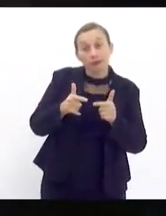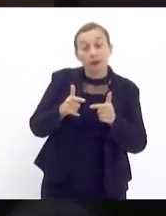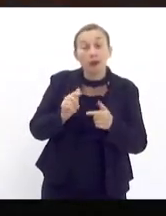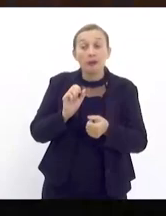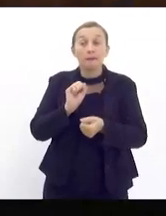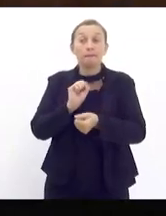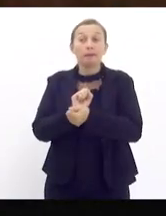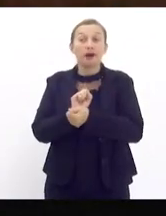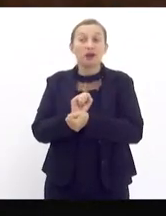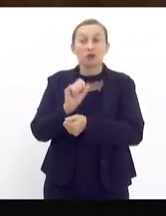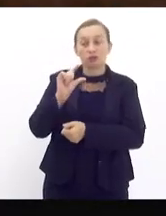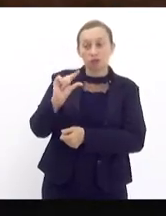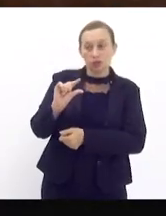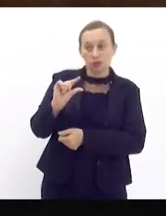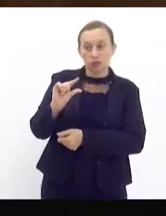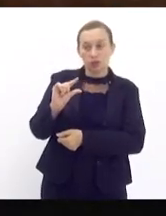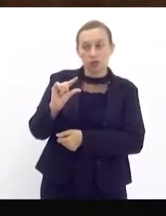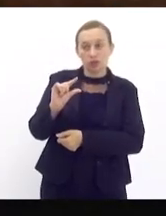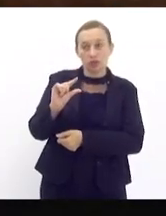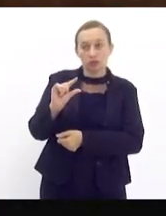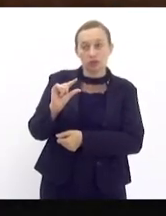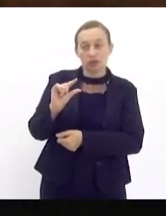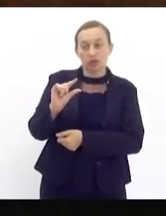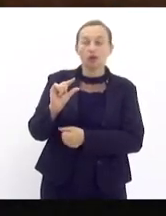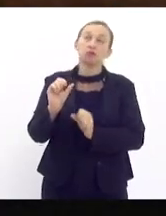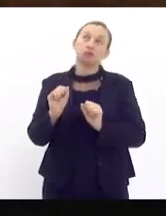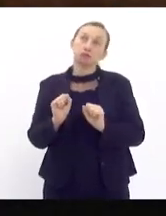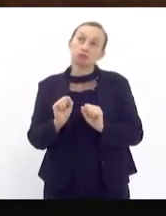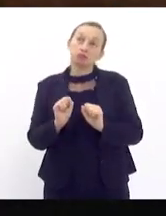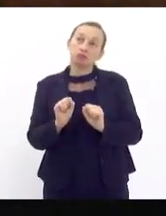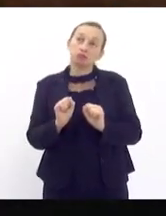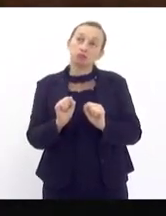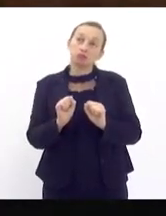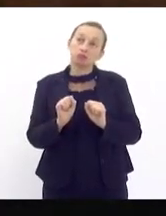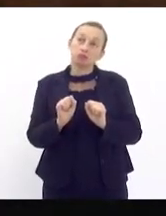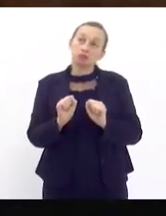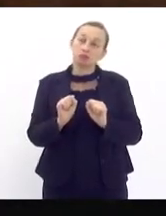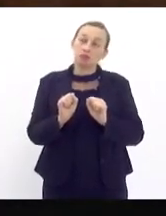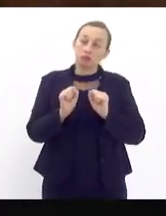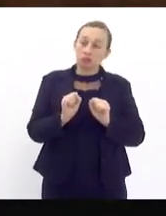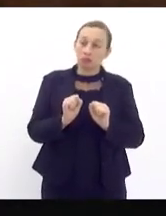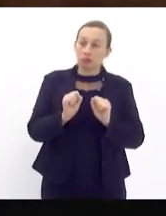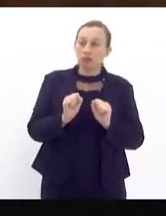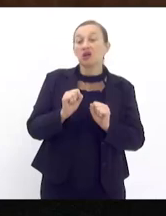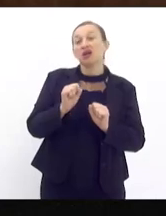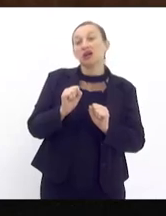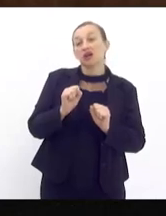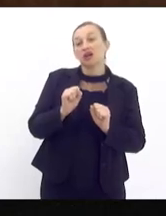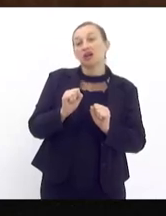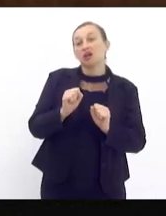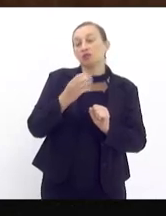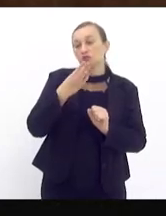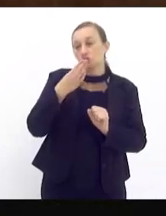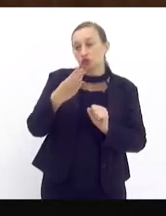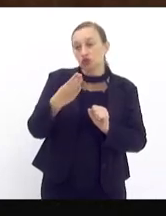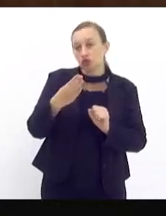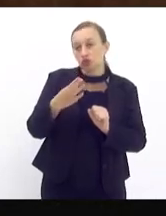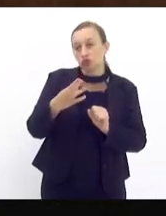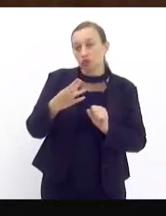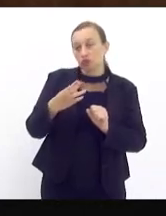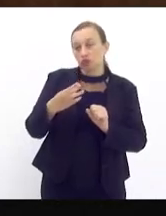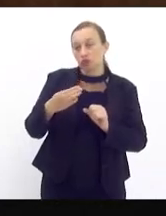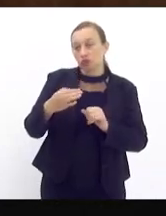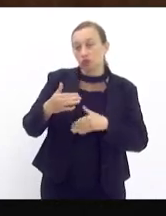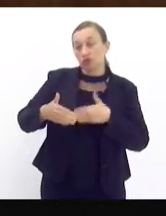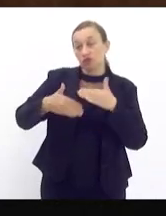e circunstancialmente. Ele teria sido findado ou ele vai ter algum tipo de desdobramento